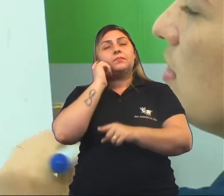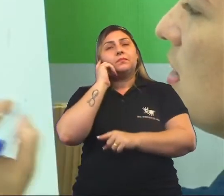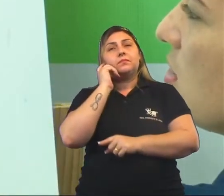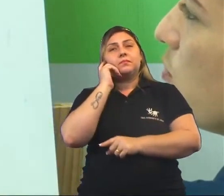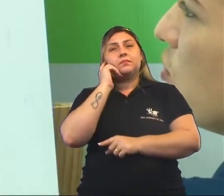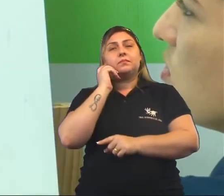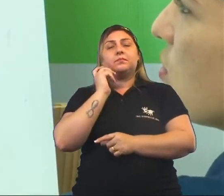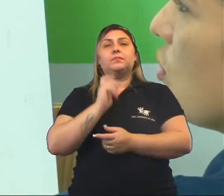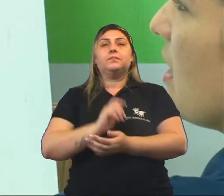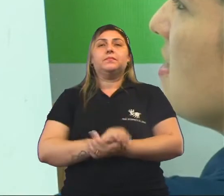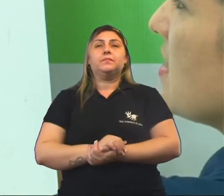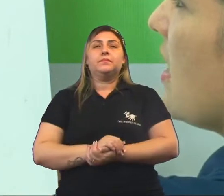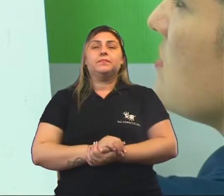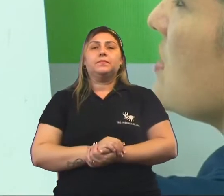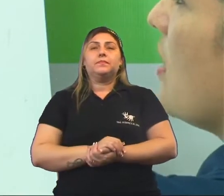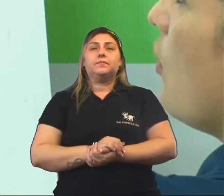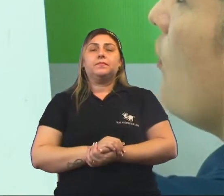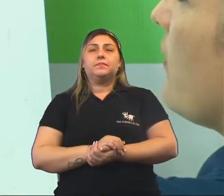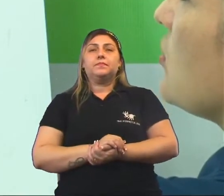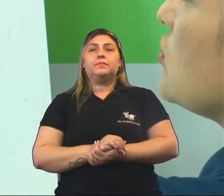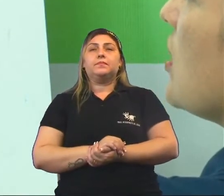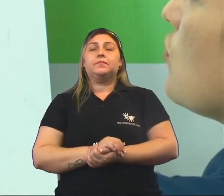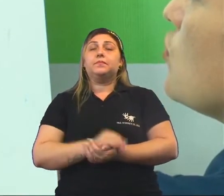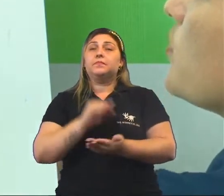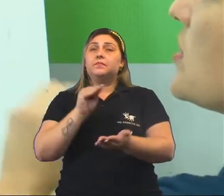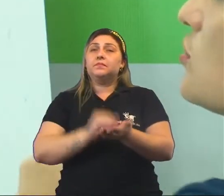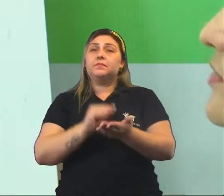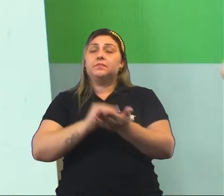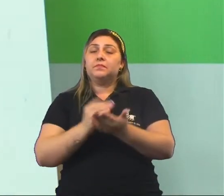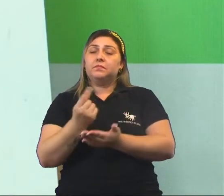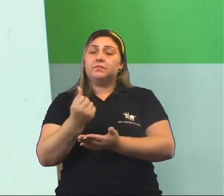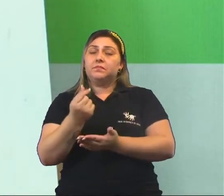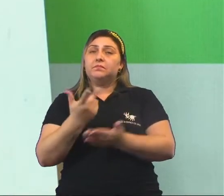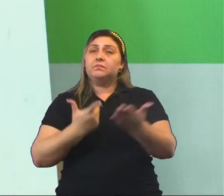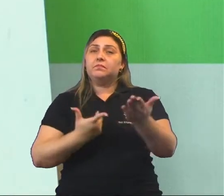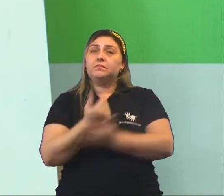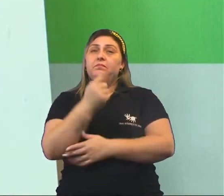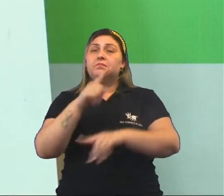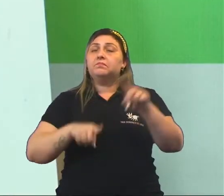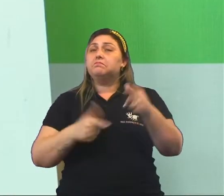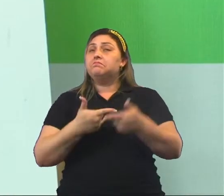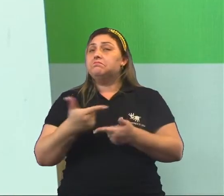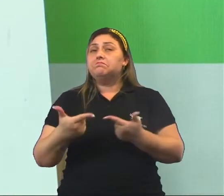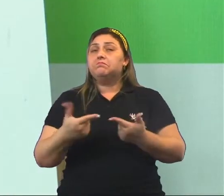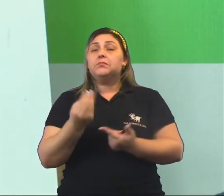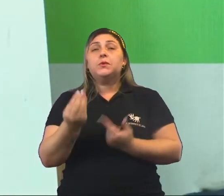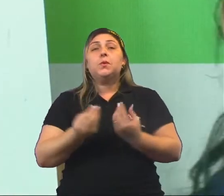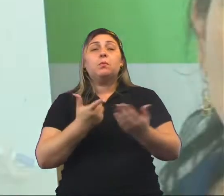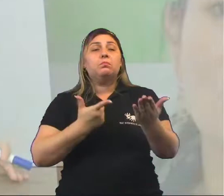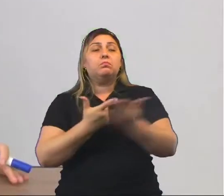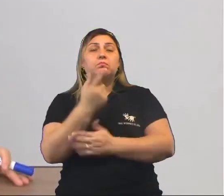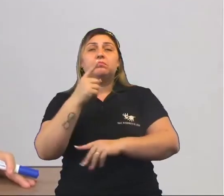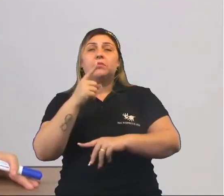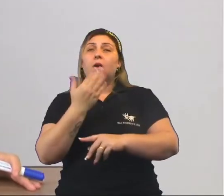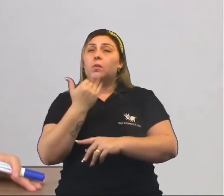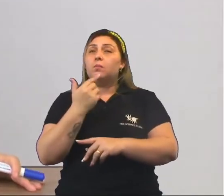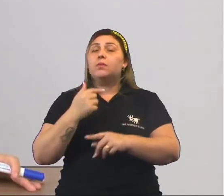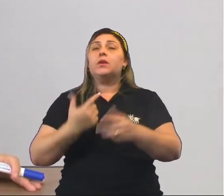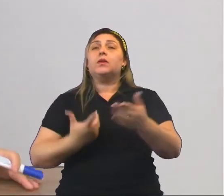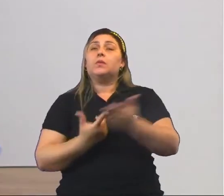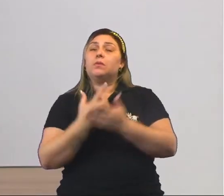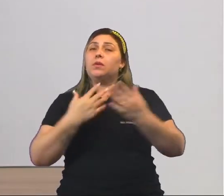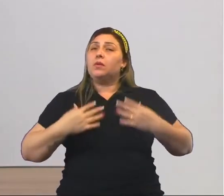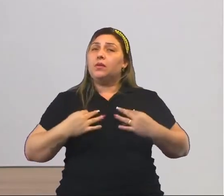motivo, eles podiam se tornar escravos. Ou falta de recursos para sobreviver, eles não tinham como se sustentar. Então, eles eram